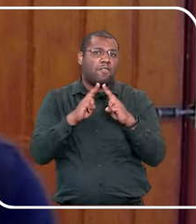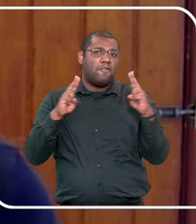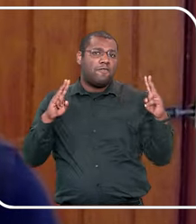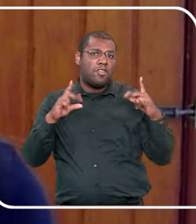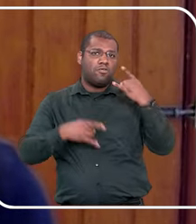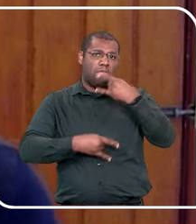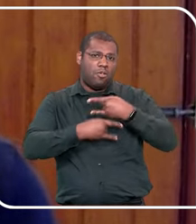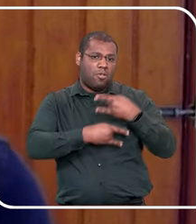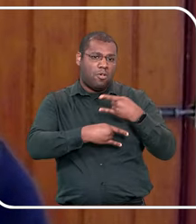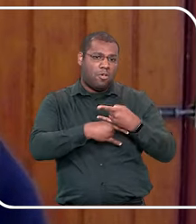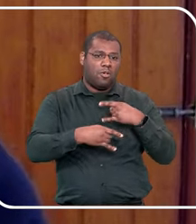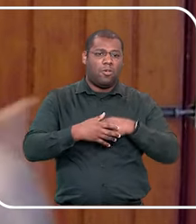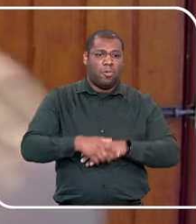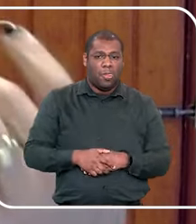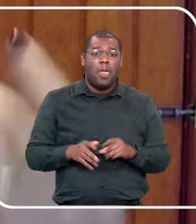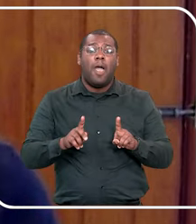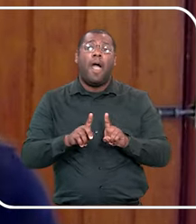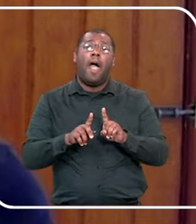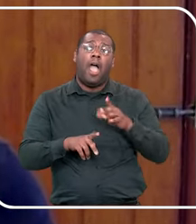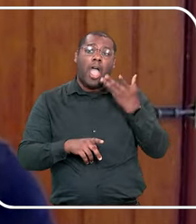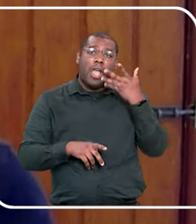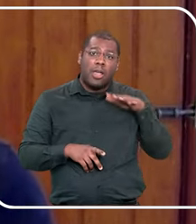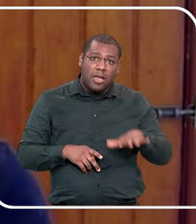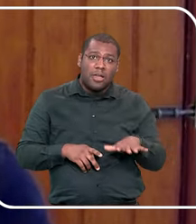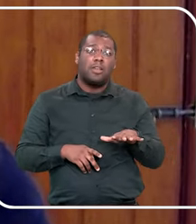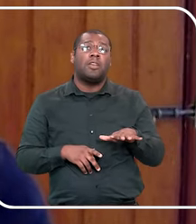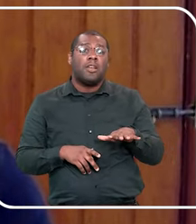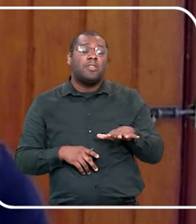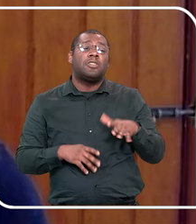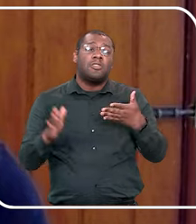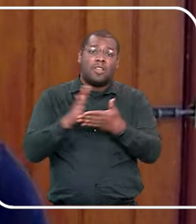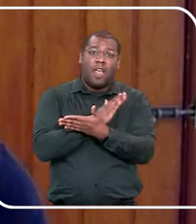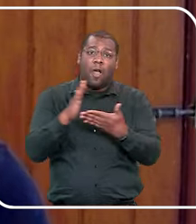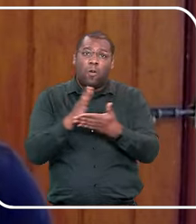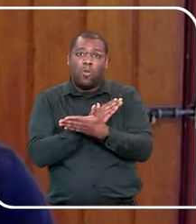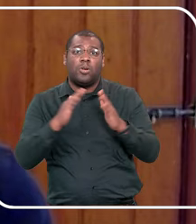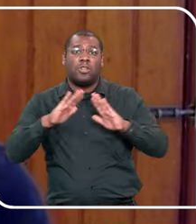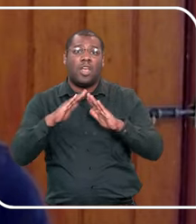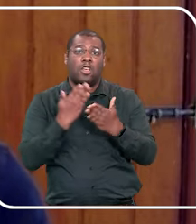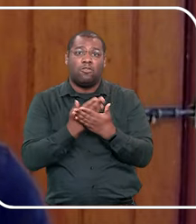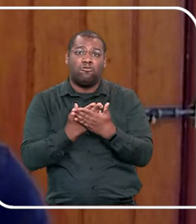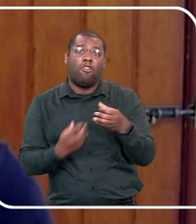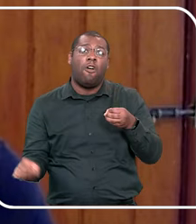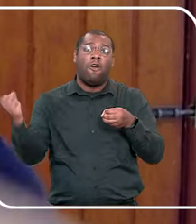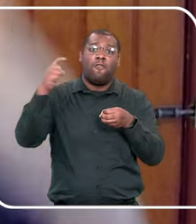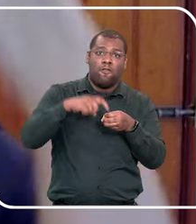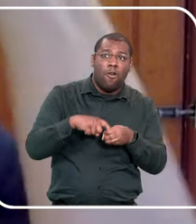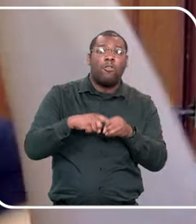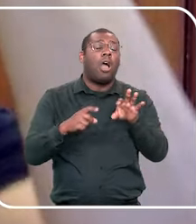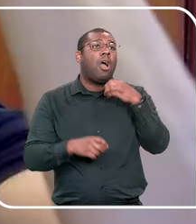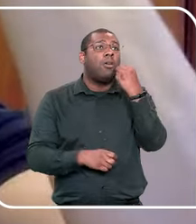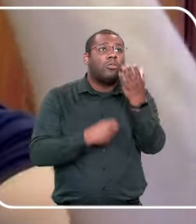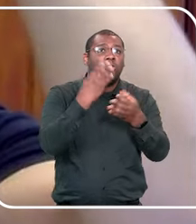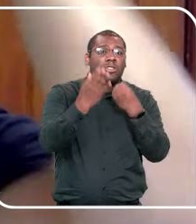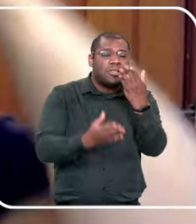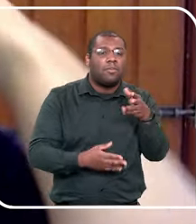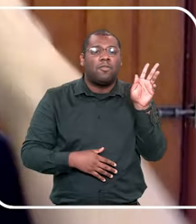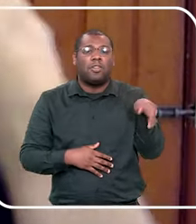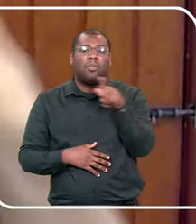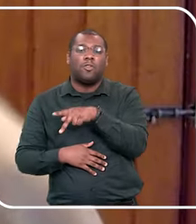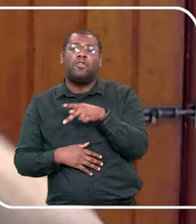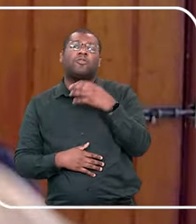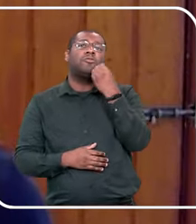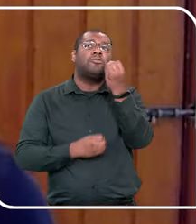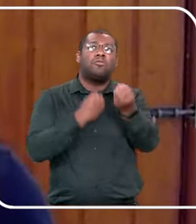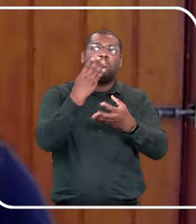crianças contam os abusos sexuais, os abusos físicos, é com a professora que eles se sentem confortáveis de contar. Então, muitas crianças sofreram